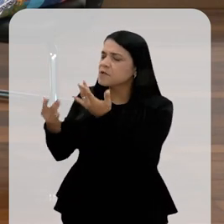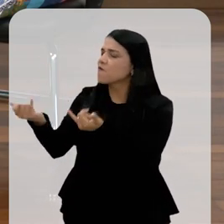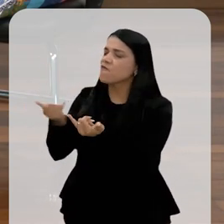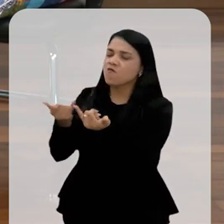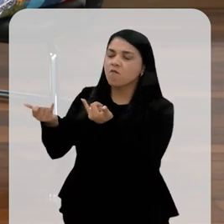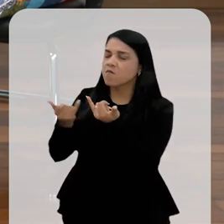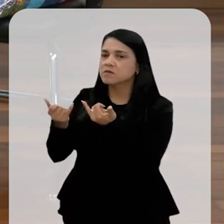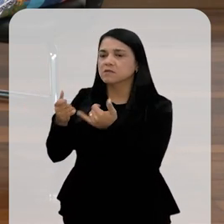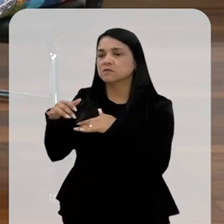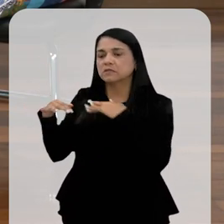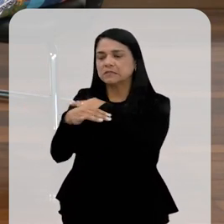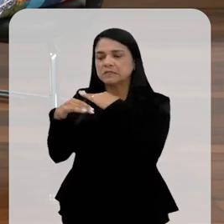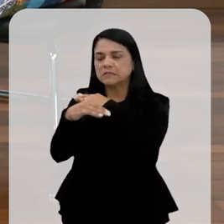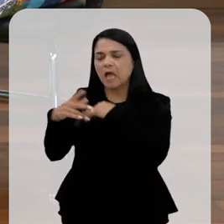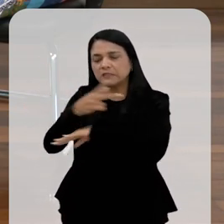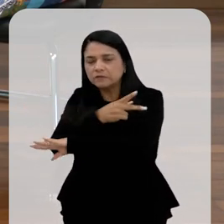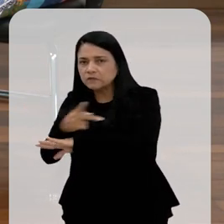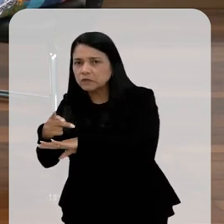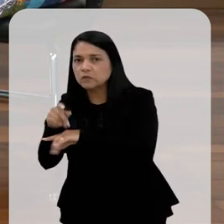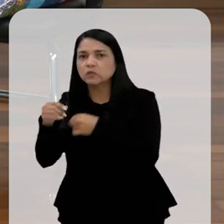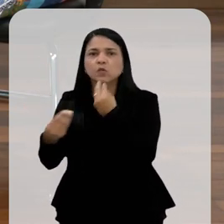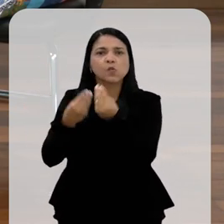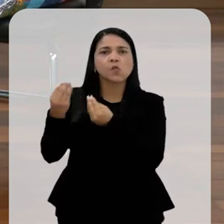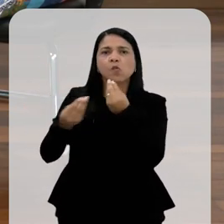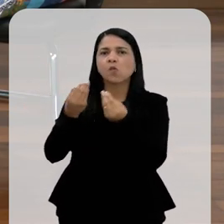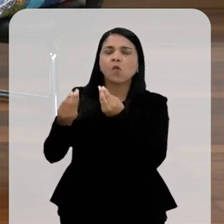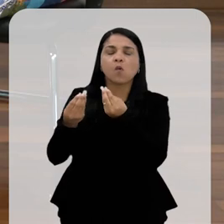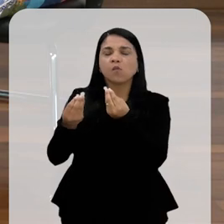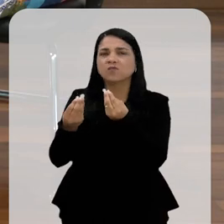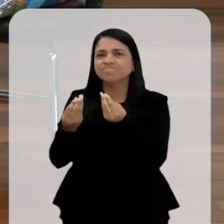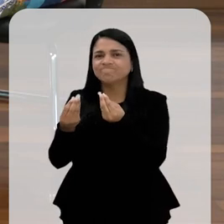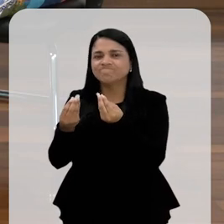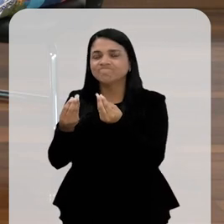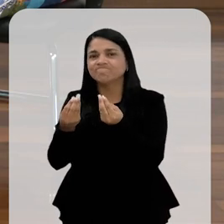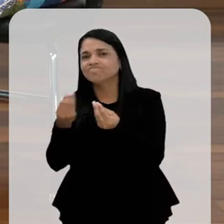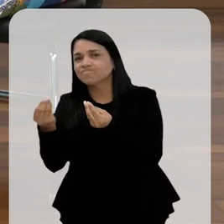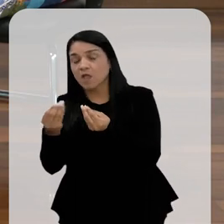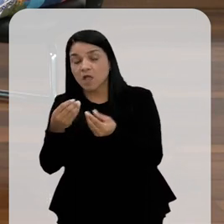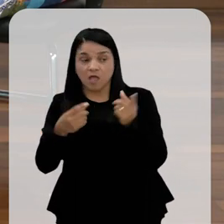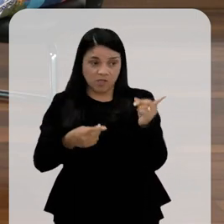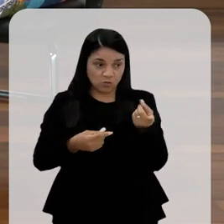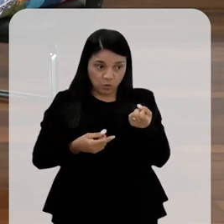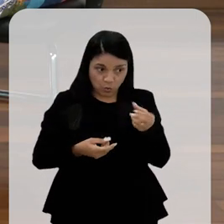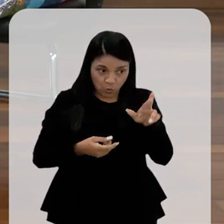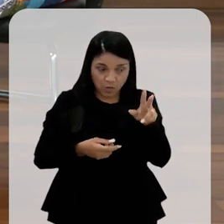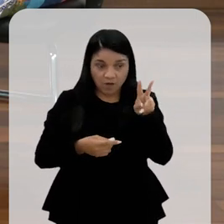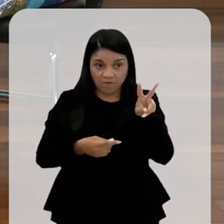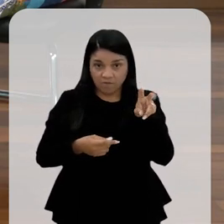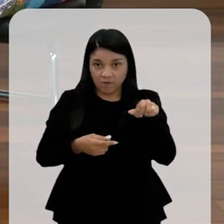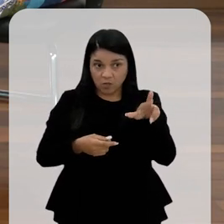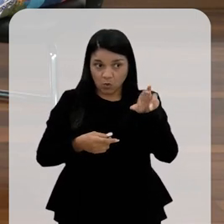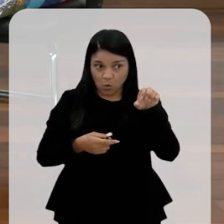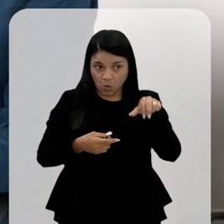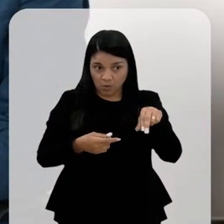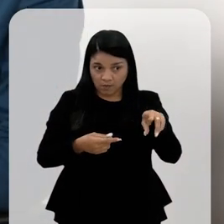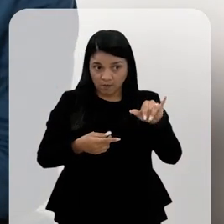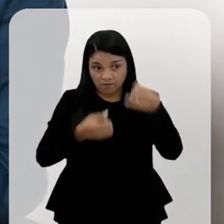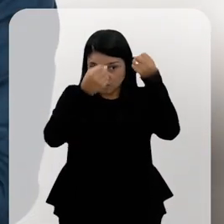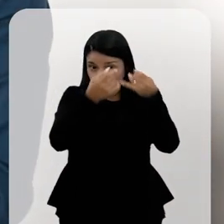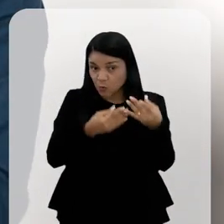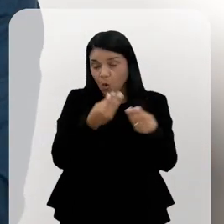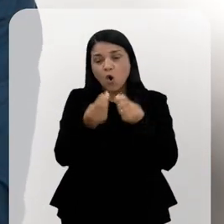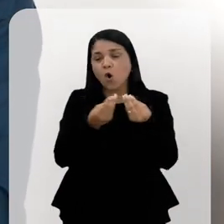traz um pouquinho para a gente a informação das cidades percorridas e como é que essa questão que a doutora Verônica está apontando